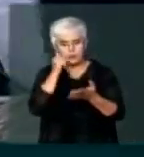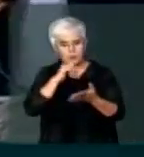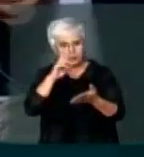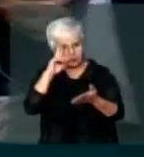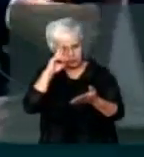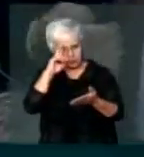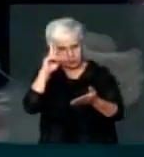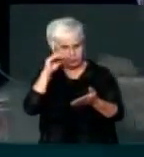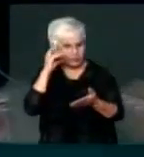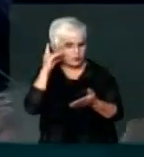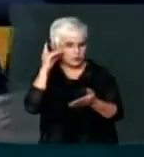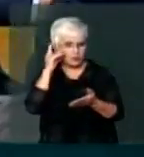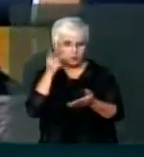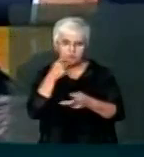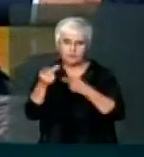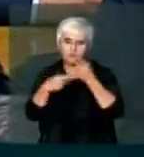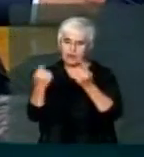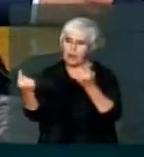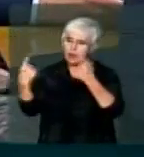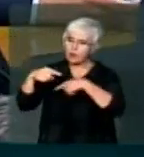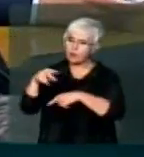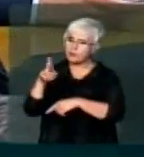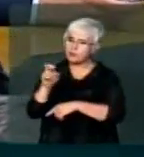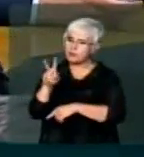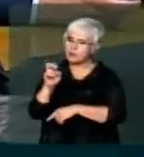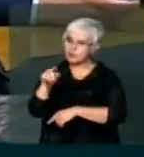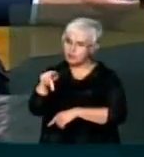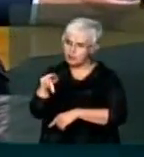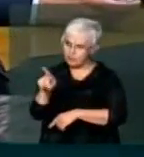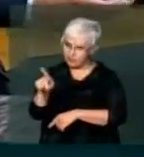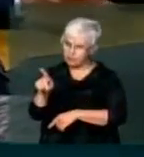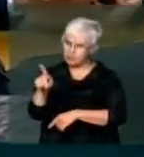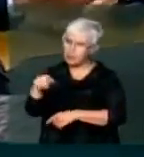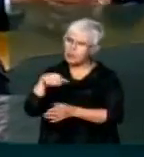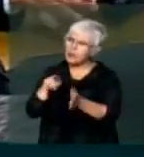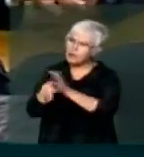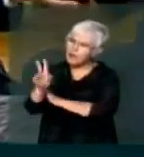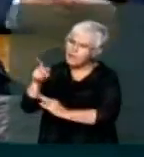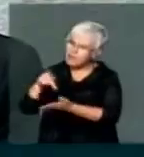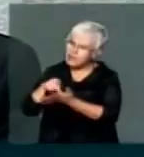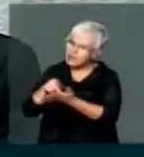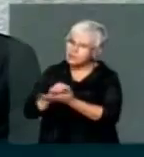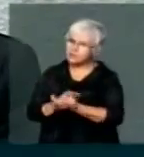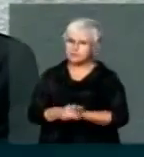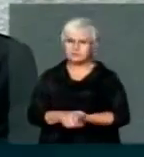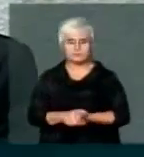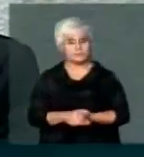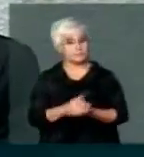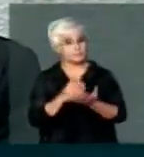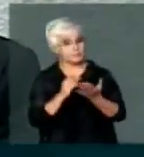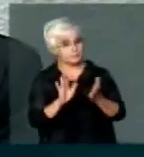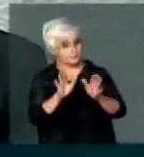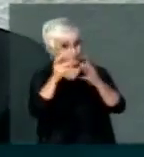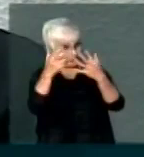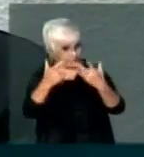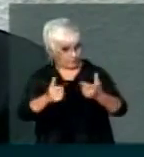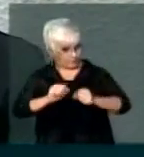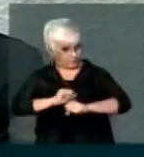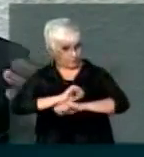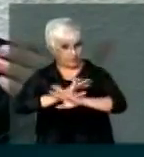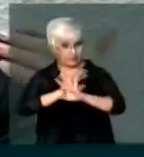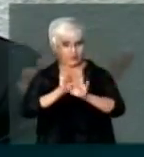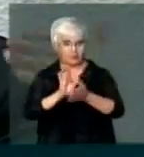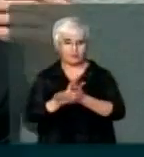Petrobras ao trabalhar contra a Revamp. Isso é verdade? Não, ela não trabalhou, vamos esclarecer.